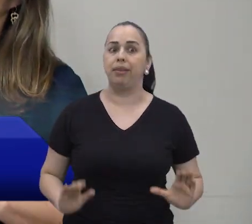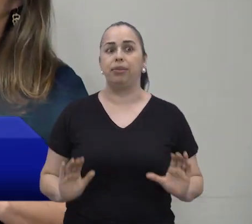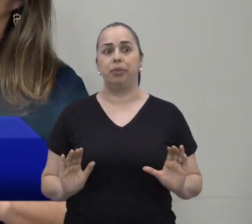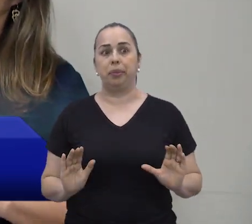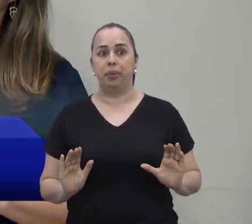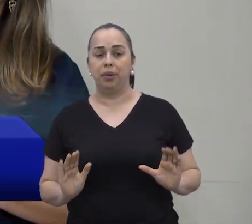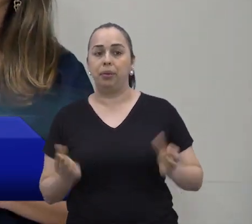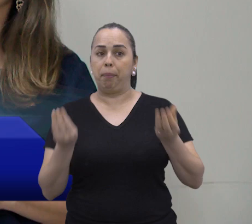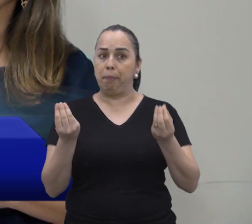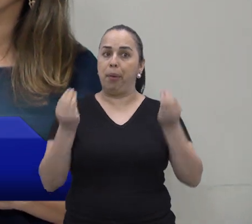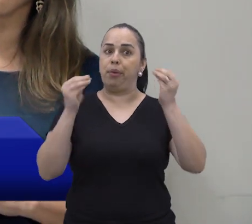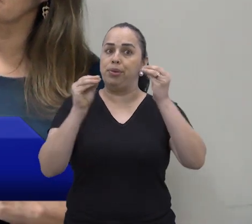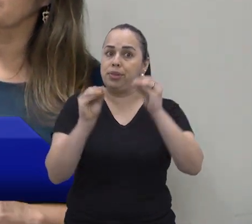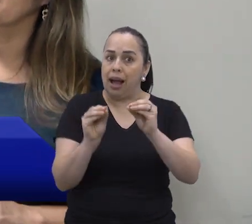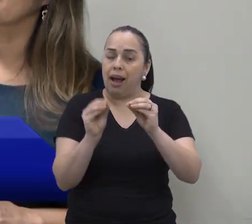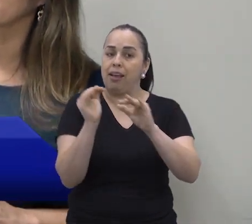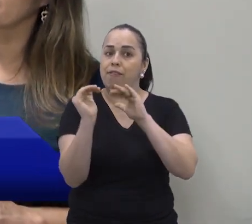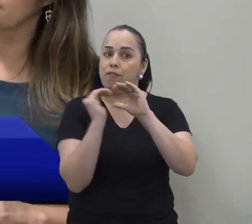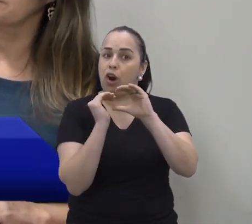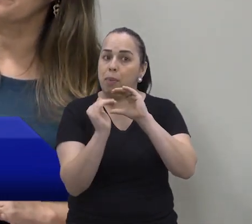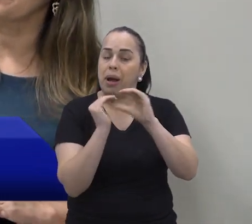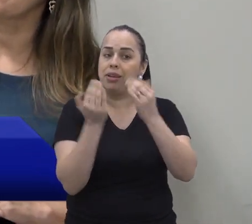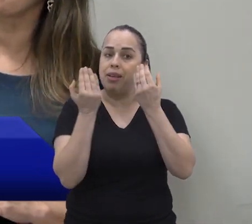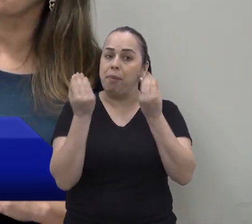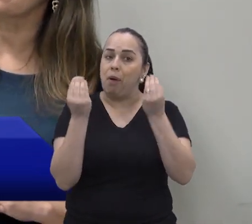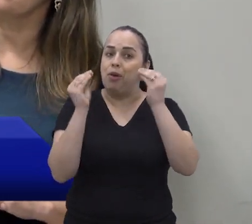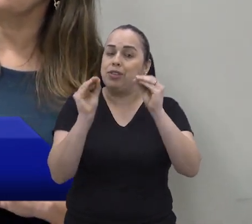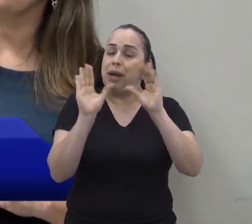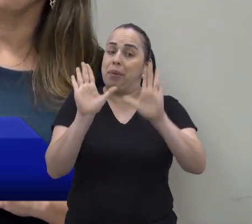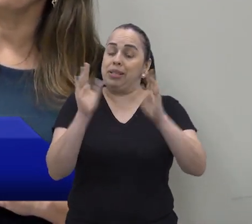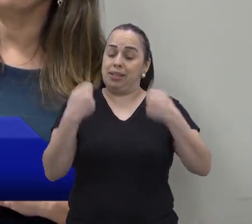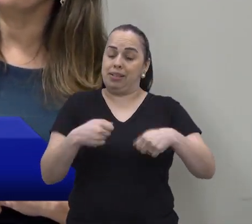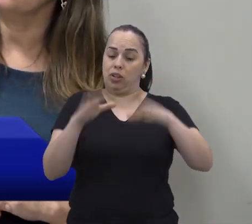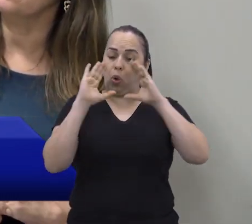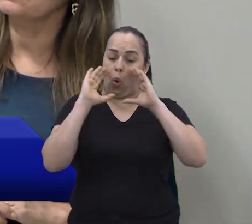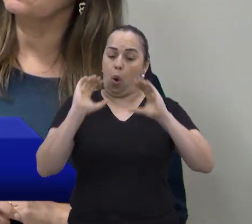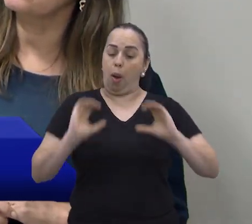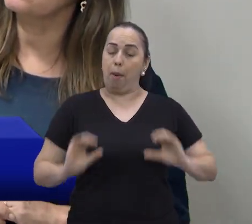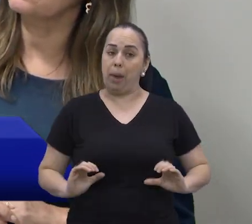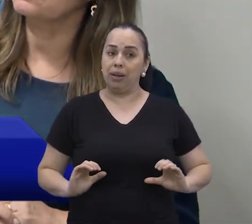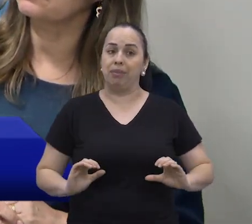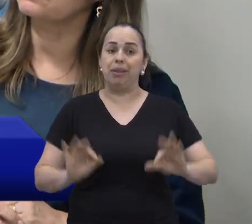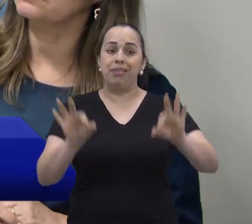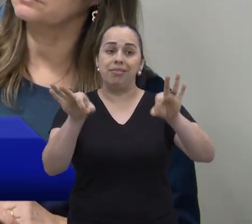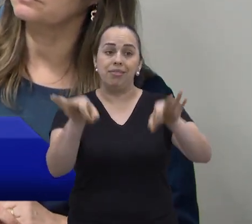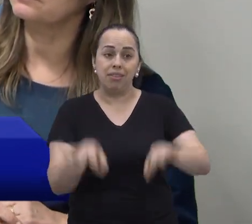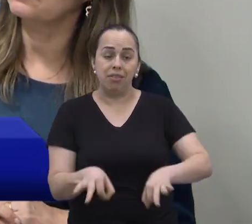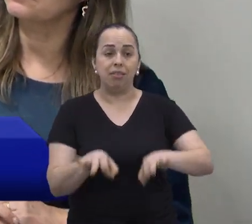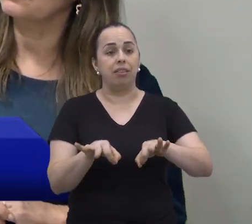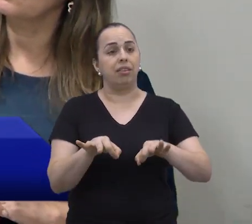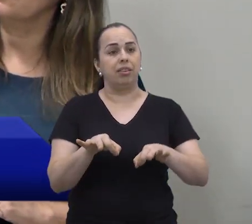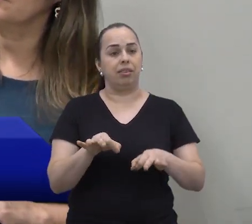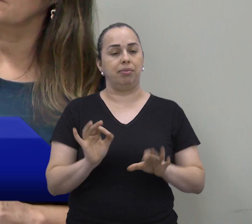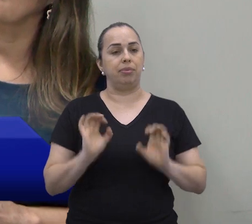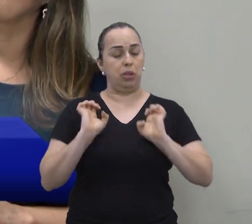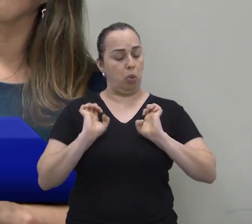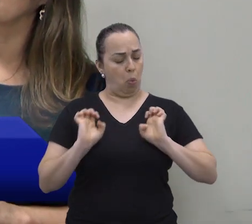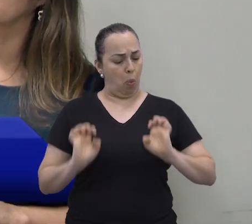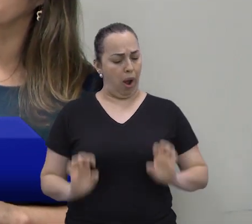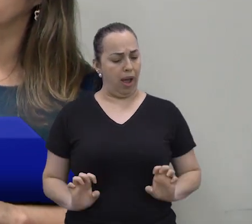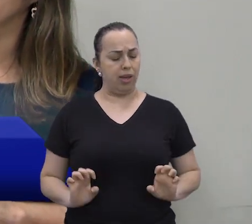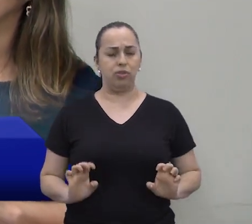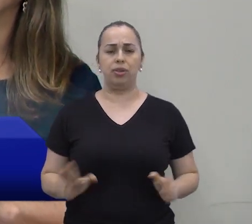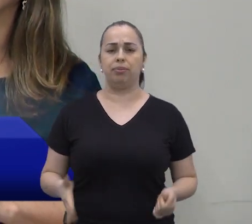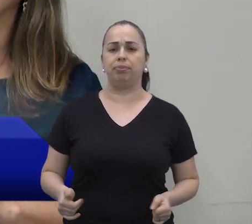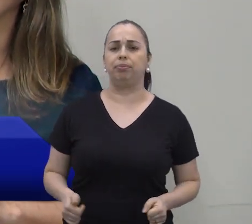comportar de uma maneira melhor, né, da melhor forma, né, virtualmente. Que dicas essenciais aí são primordiais para o pessoal seguir com uma